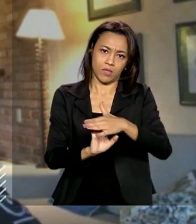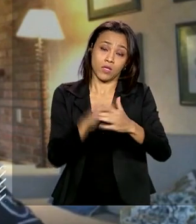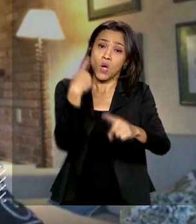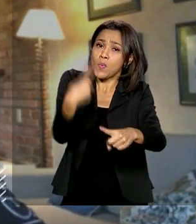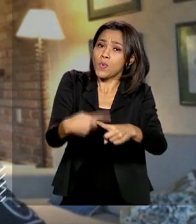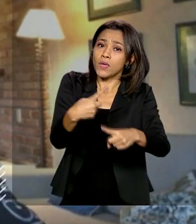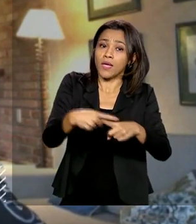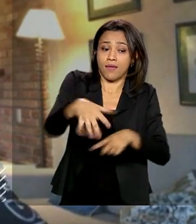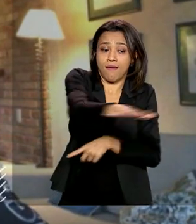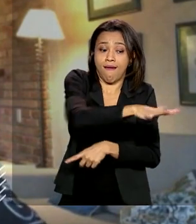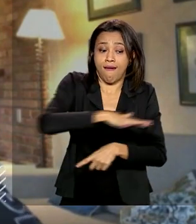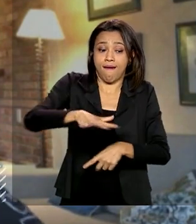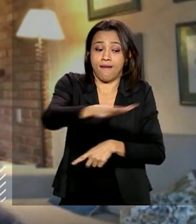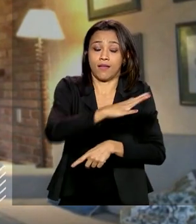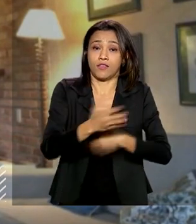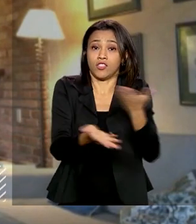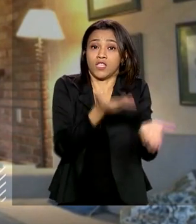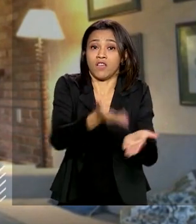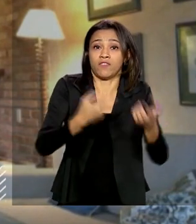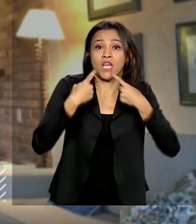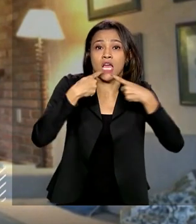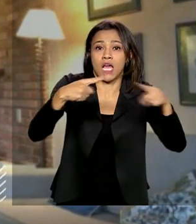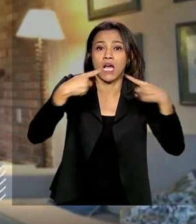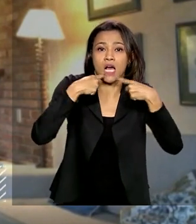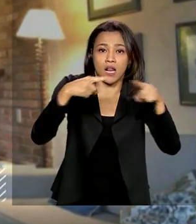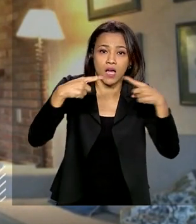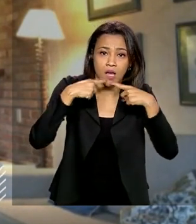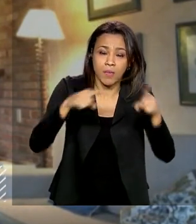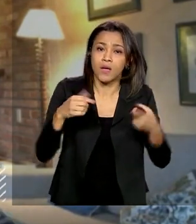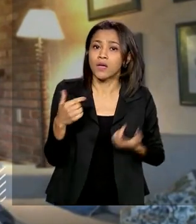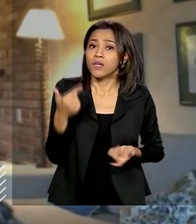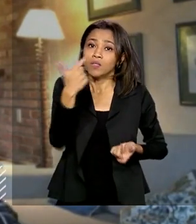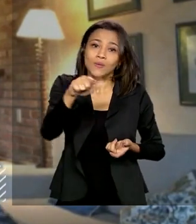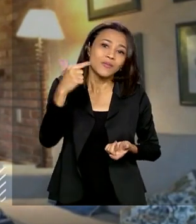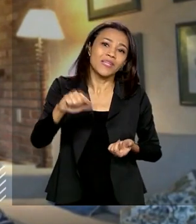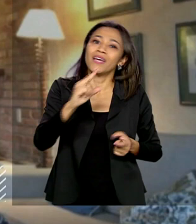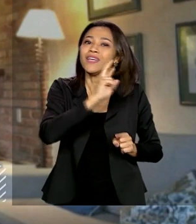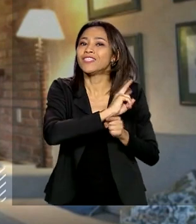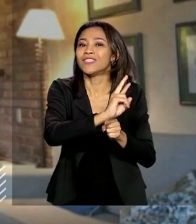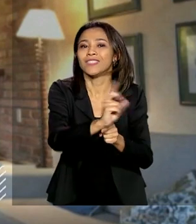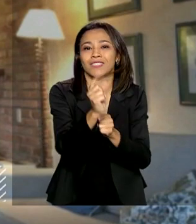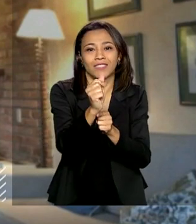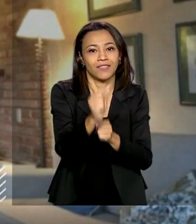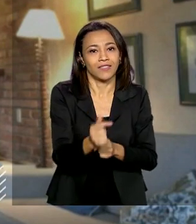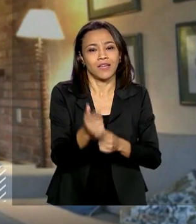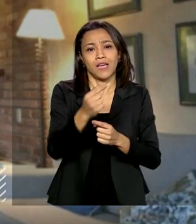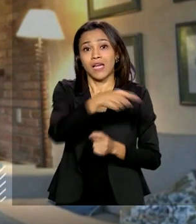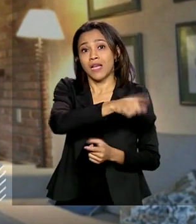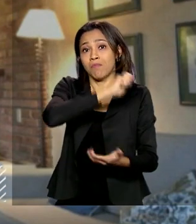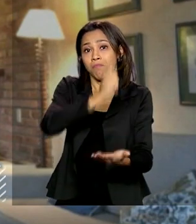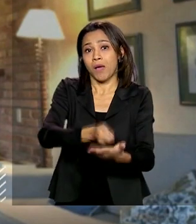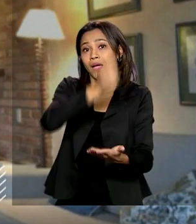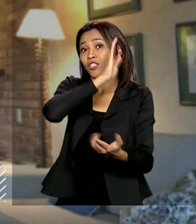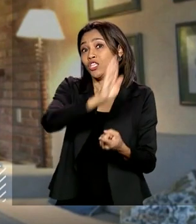setor de serviços reclama? Porque ele não tem crédito, ele já paga direto. Então, ele vai ter, sim, um impacto.